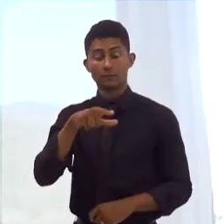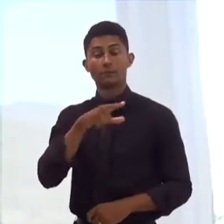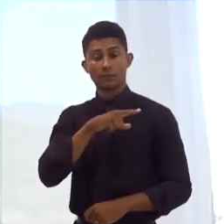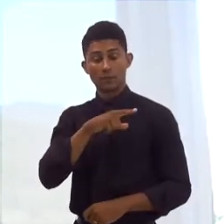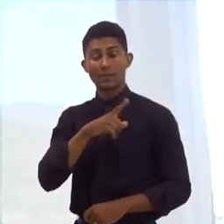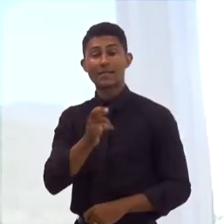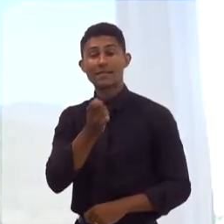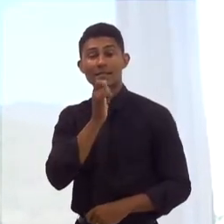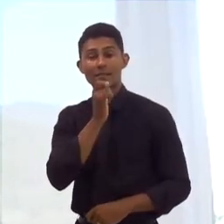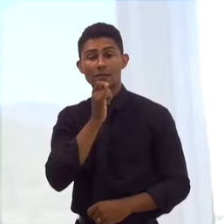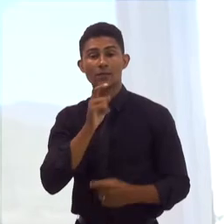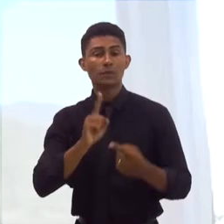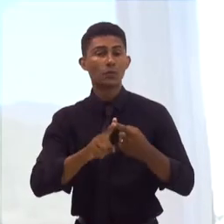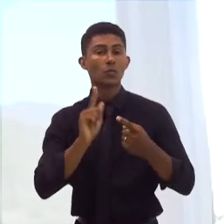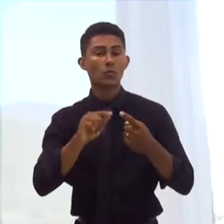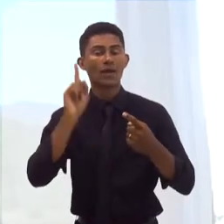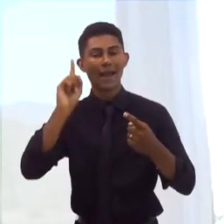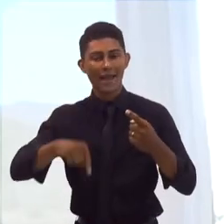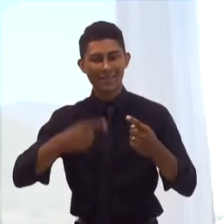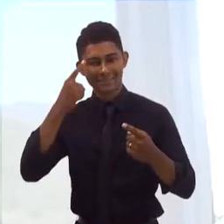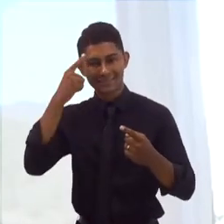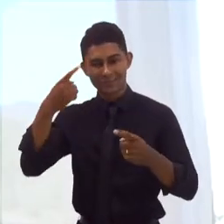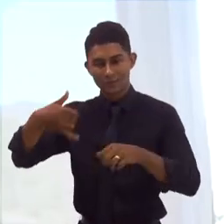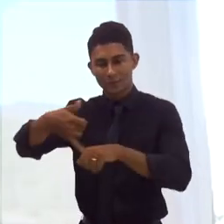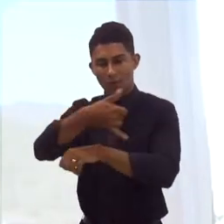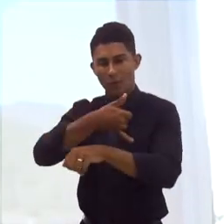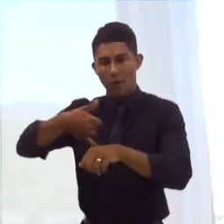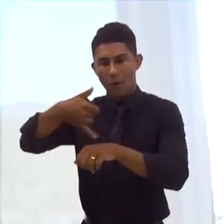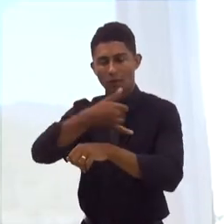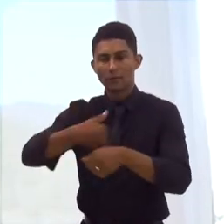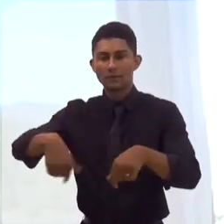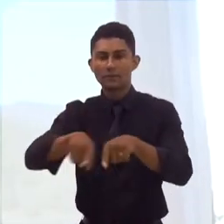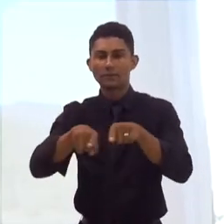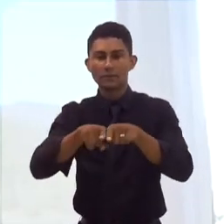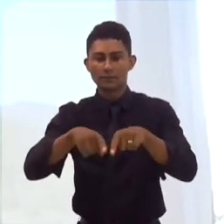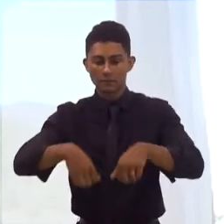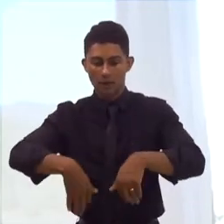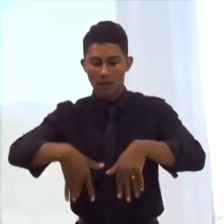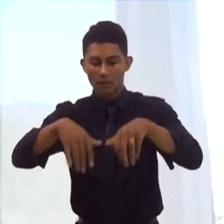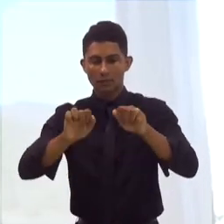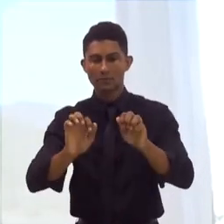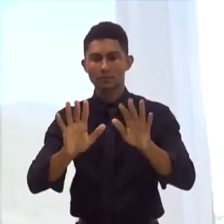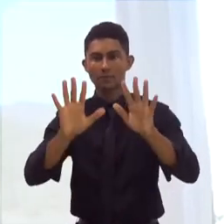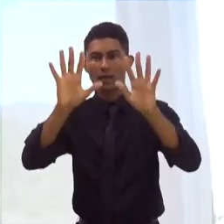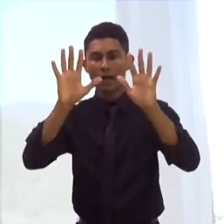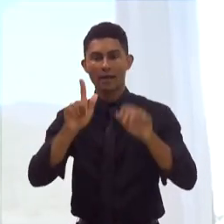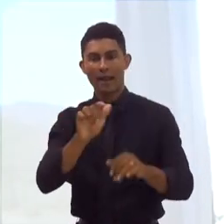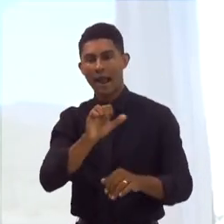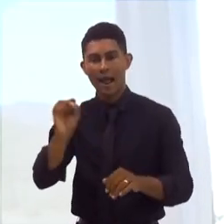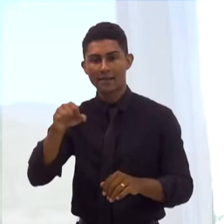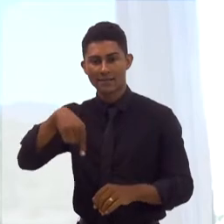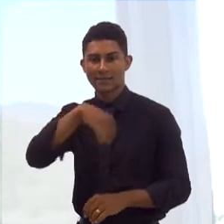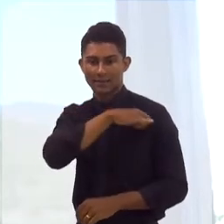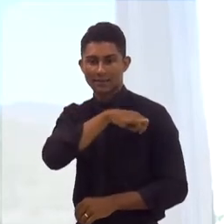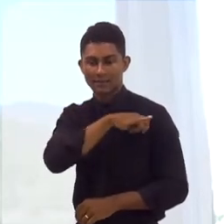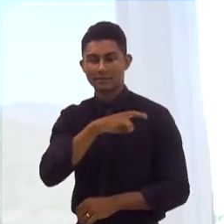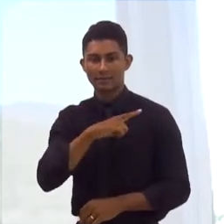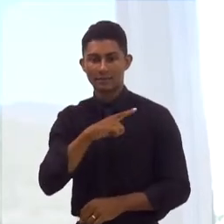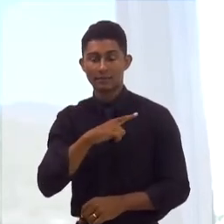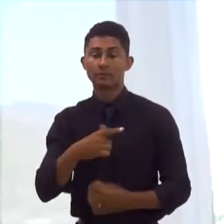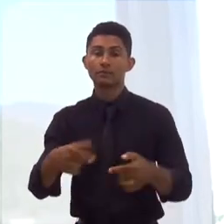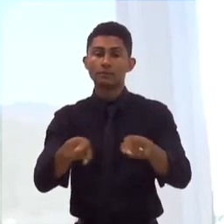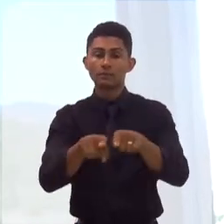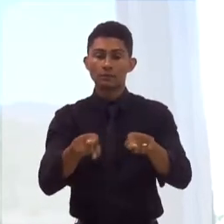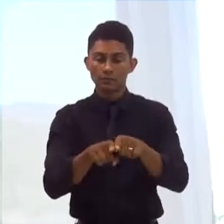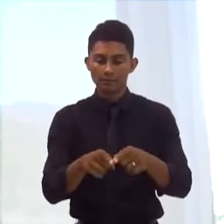um exemplo de sucesso, que é a cadeia de óleo e gás, instalada no Estado do Rio de Janeiro, e a gente pode se valer de exemplos